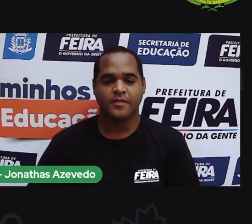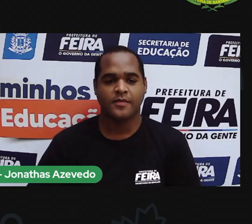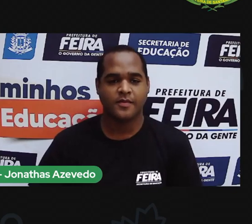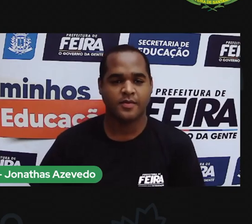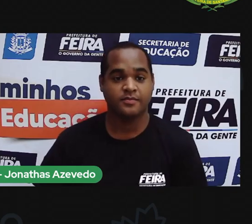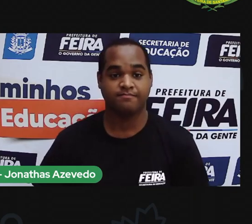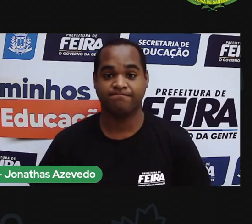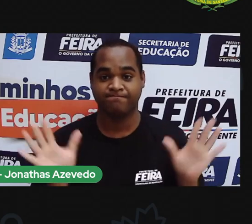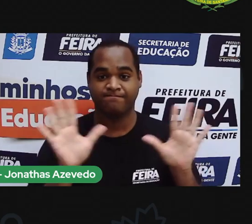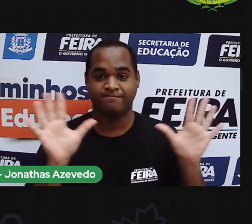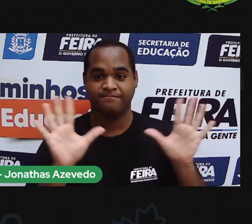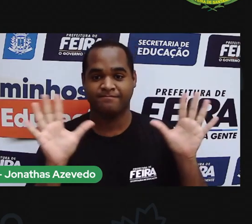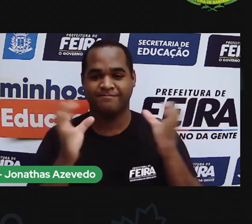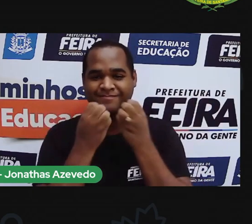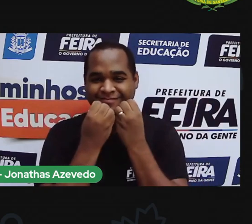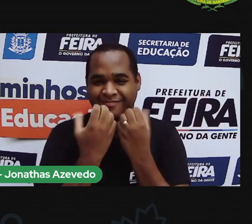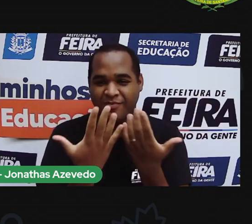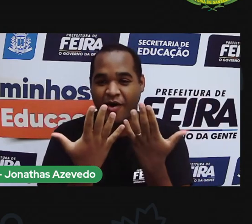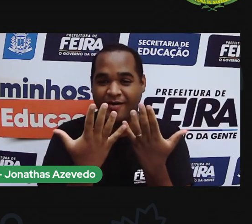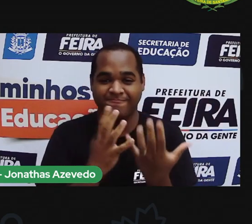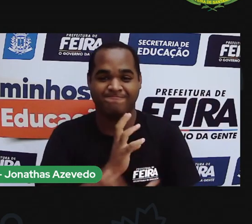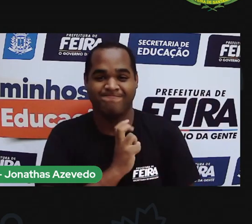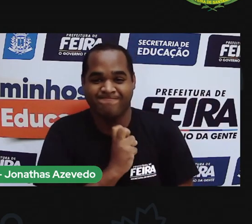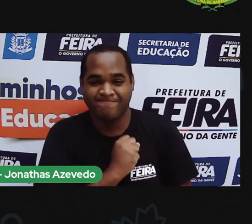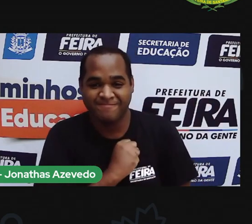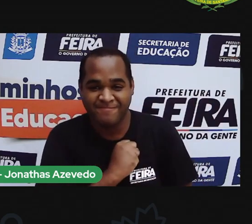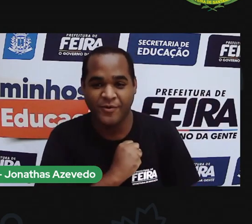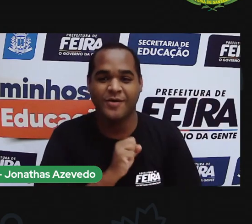Olá, meus amores!